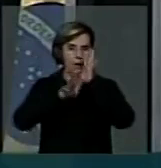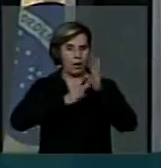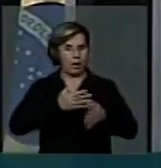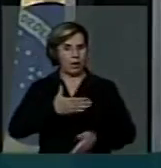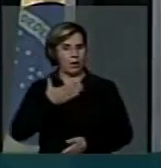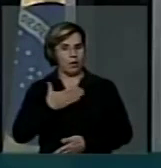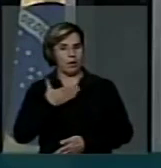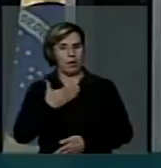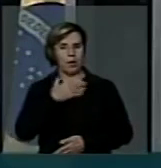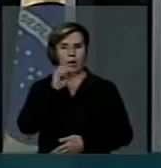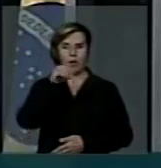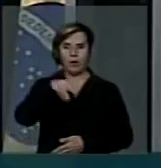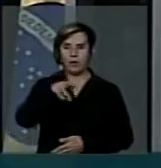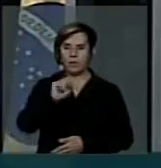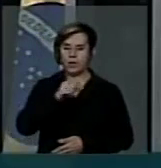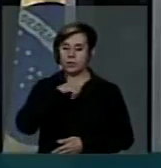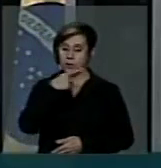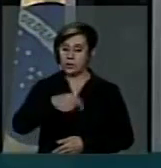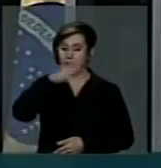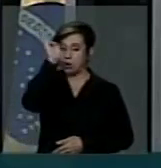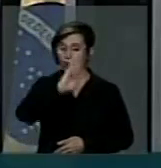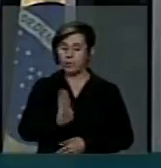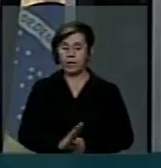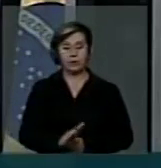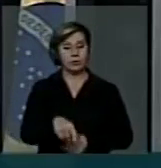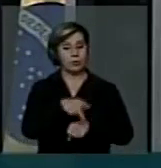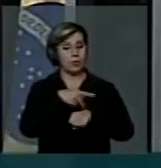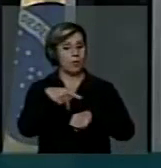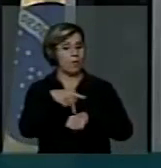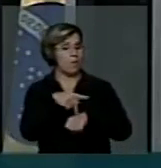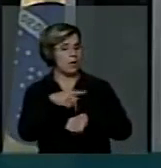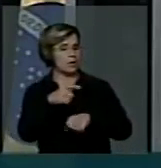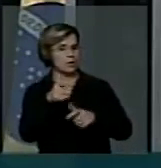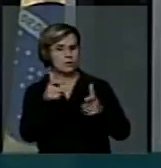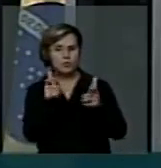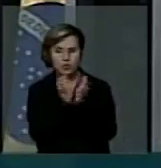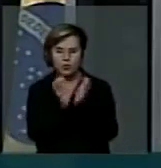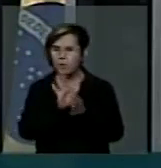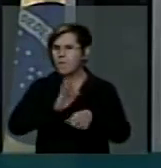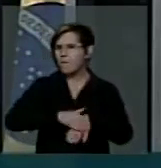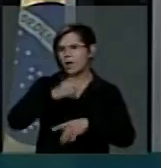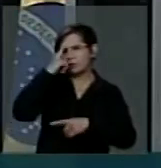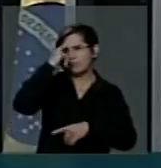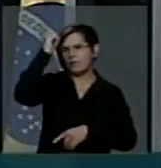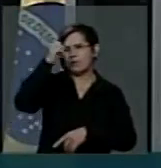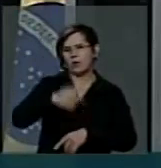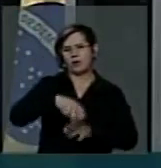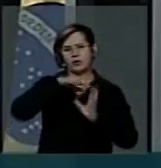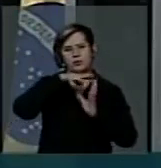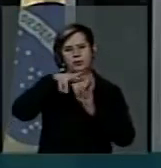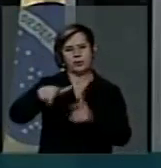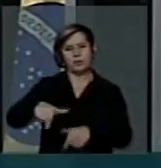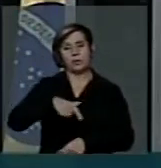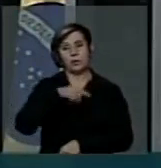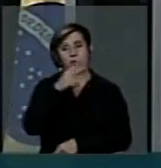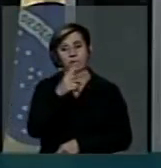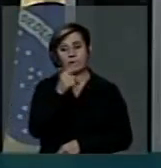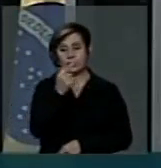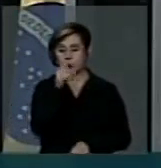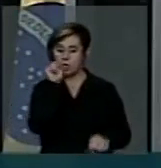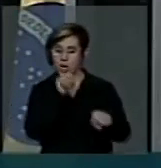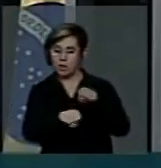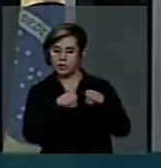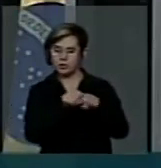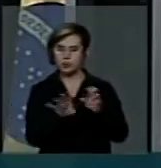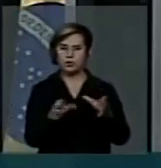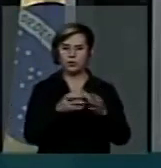OMS colocam o Brasil entre os países mais violentos do mundo, com 27 assassinatos por